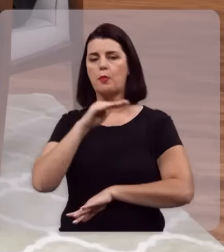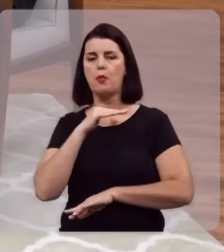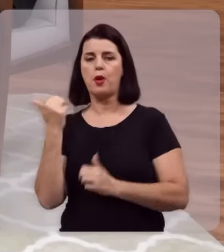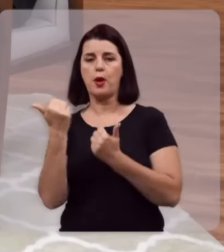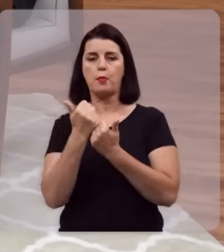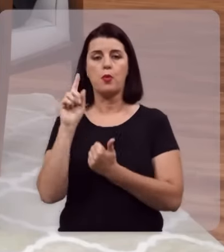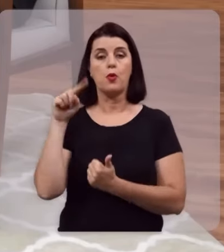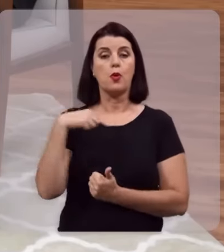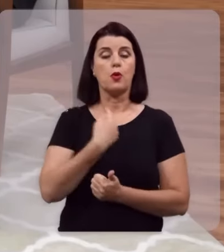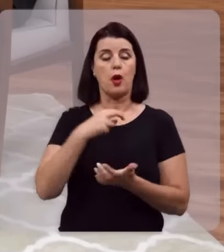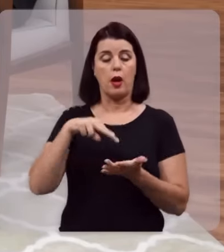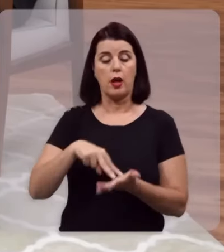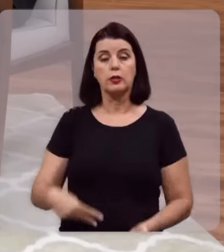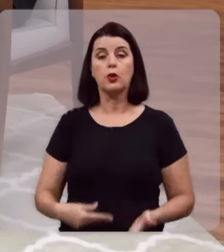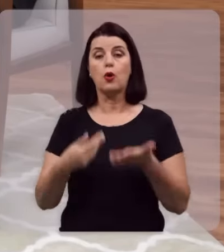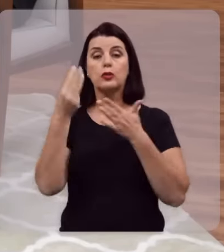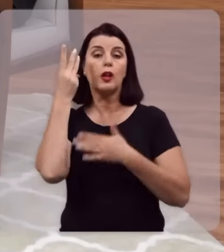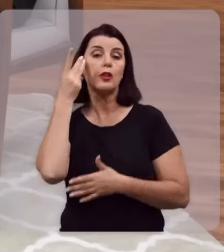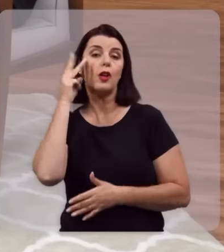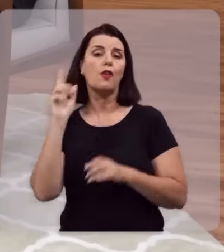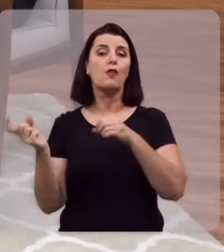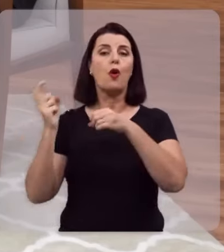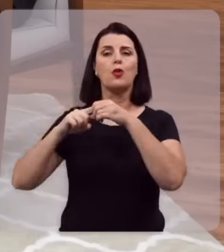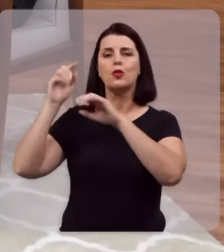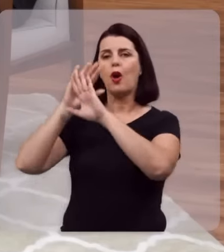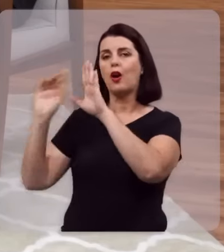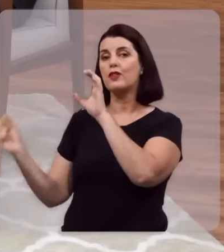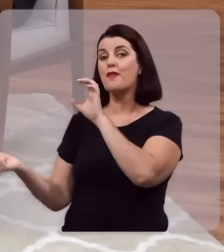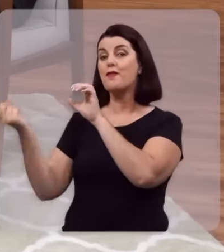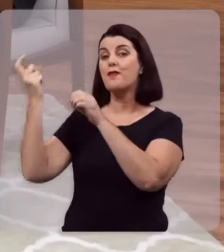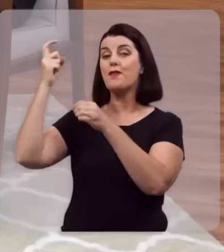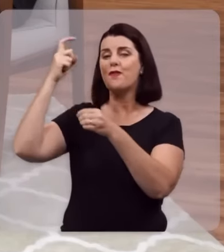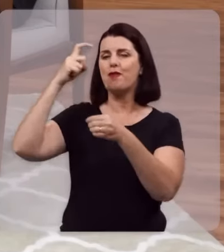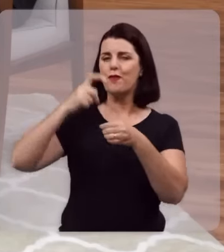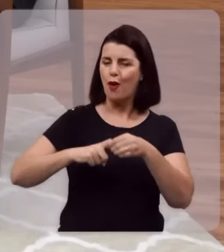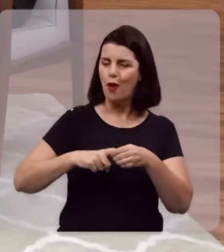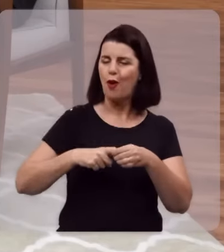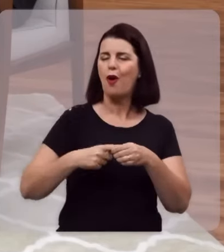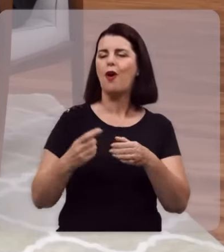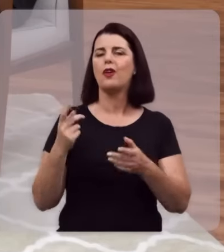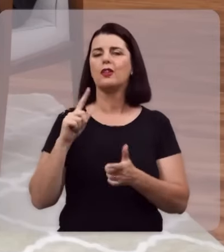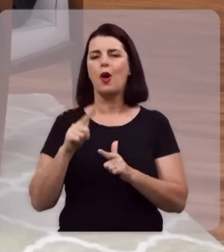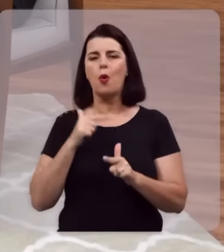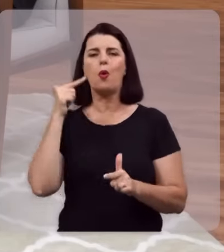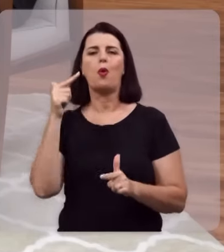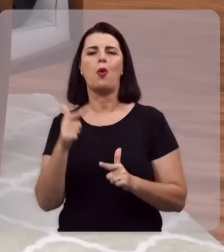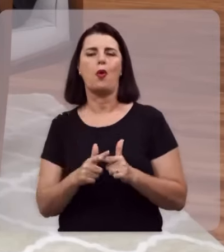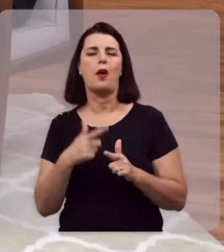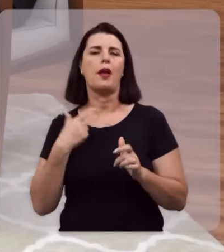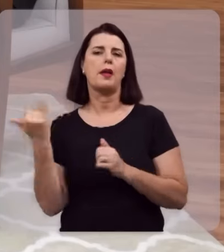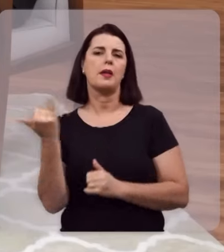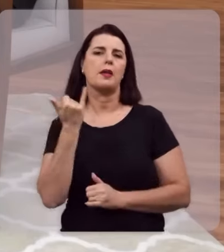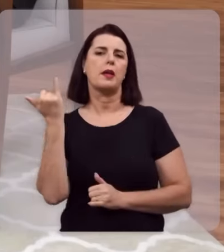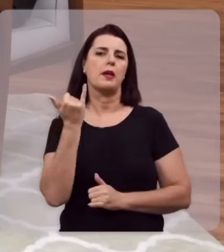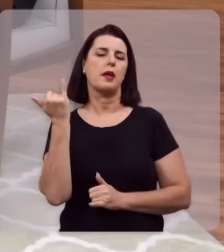morreu pelos nossos pecados, ressuscitou ao terceiro dia, voltou aos céus, mas que voltará novamente, ela é fundamental